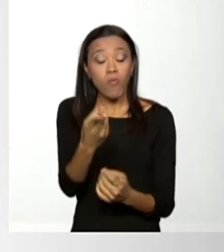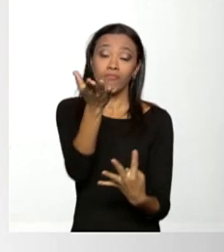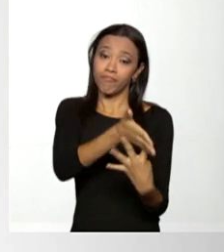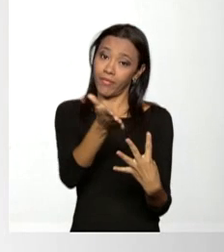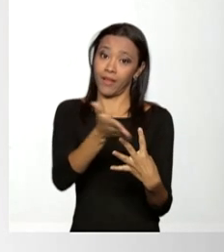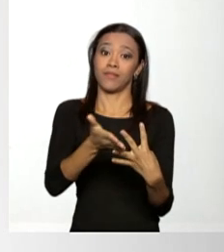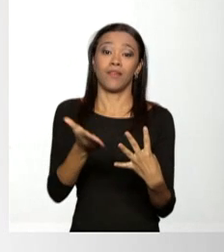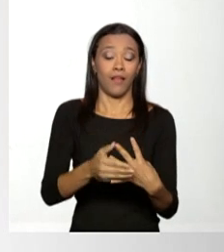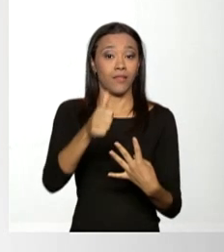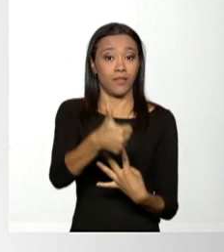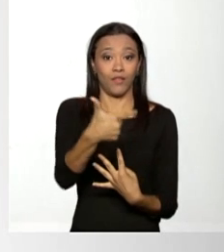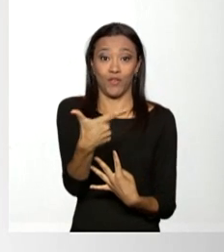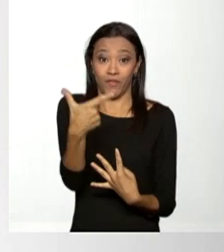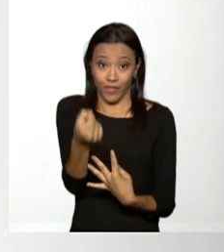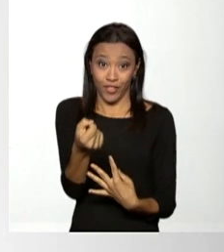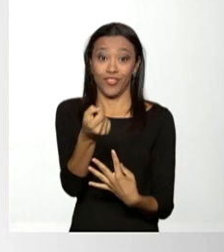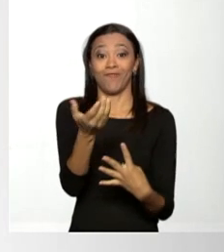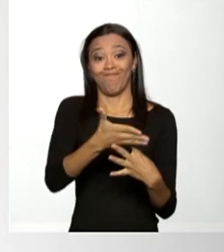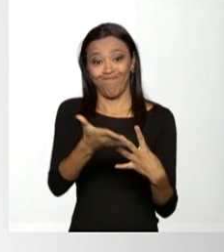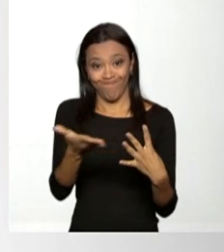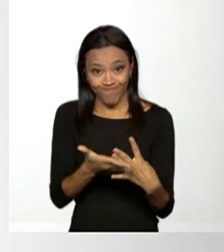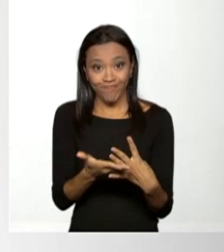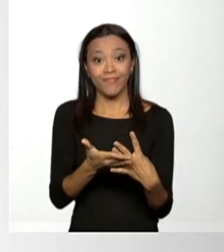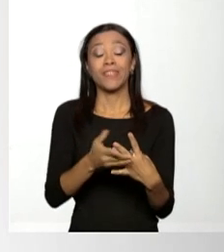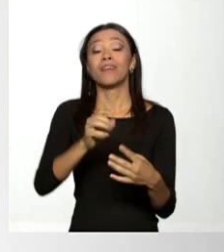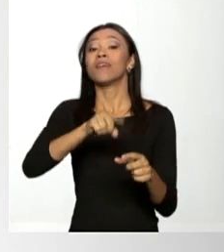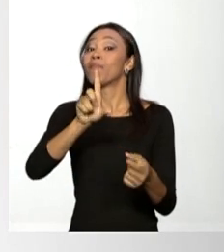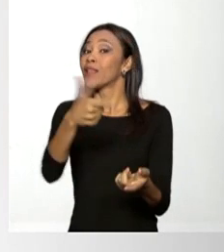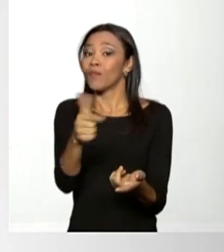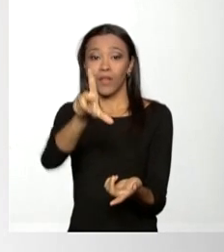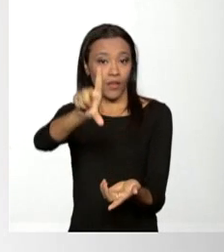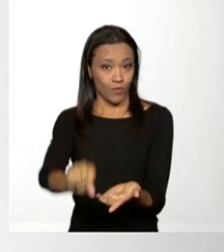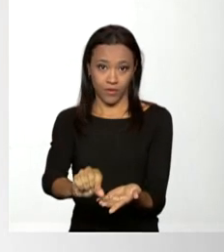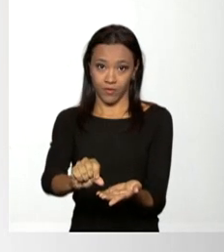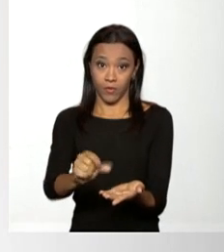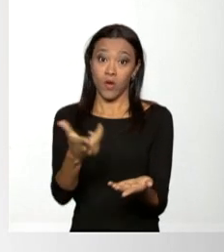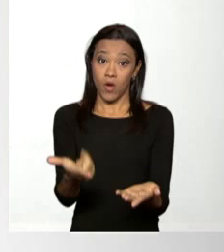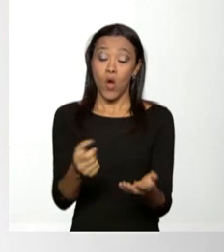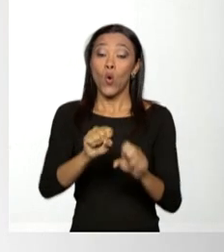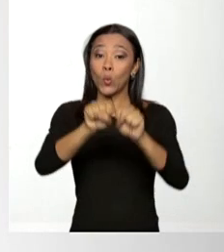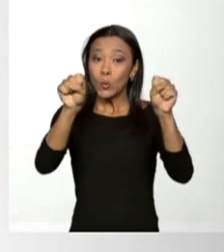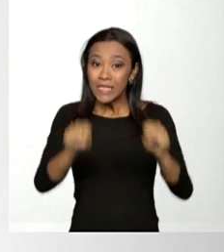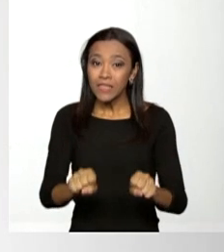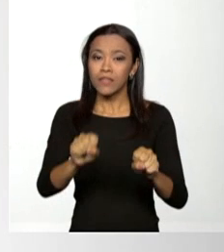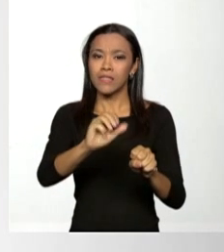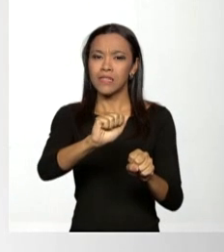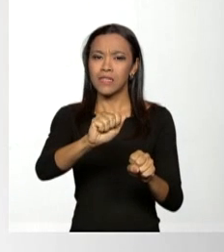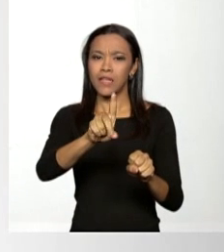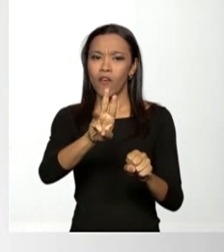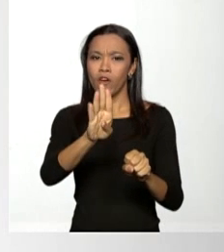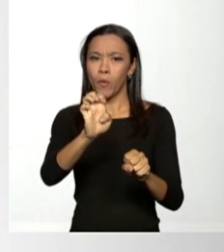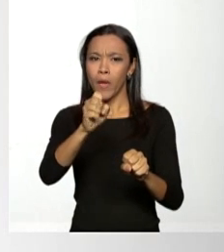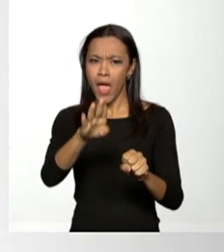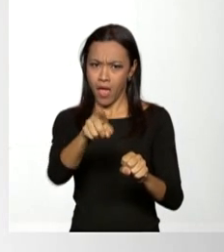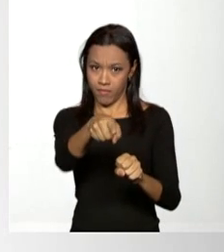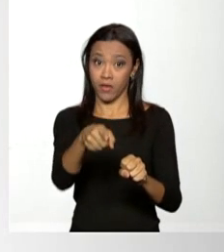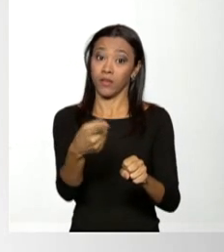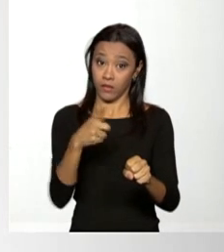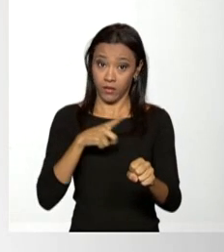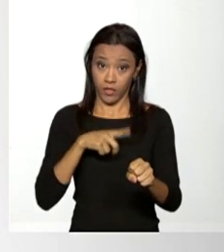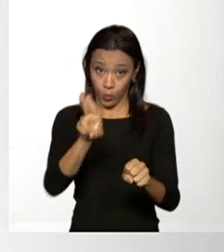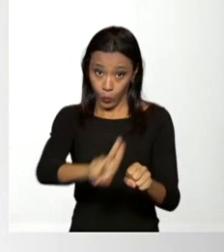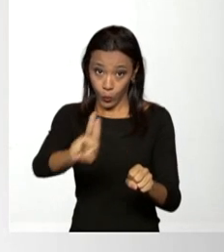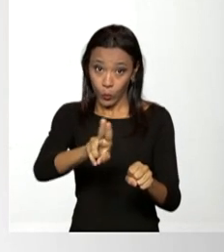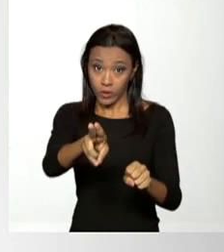parcelar em até 120 prestações, mas sem reduções. O Sistema para o Cálculo das Contribuições dos Empregados